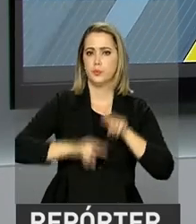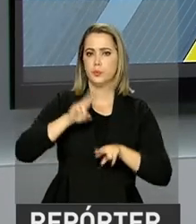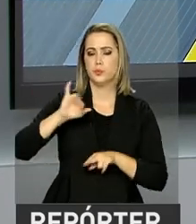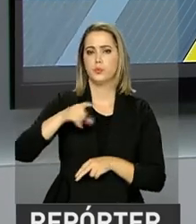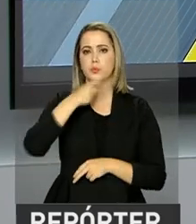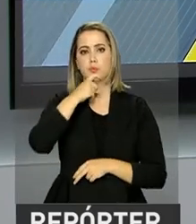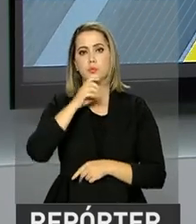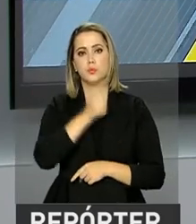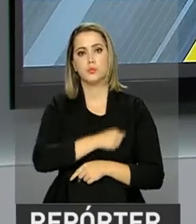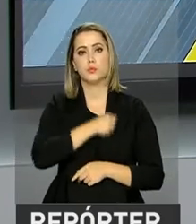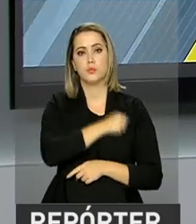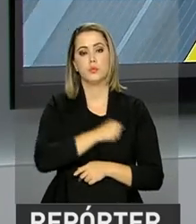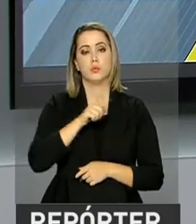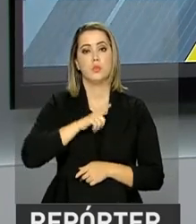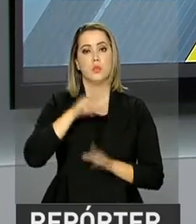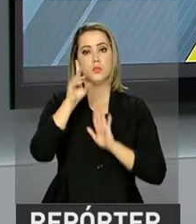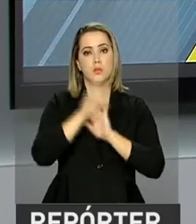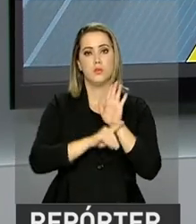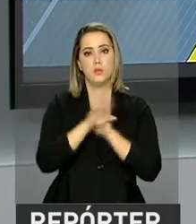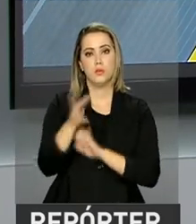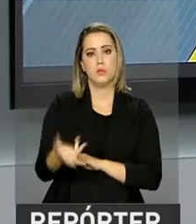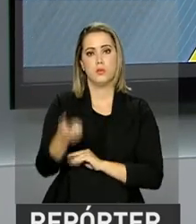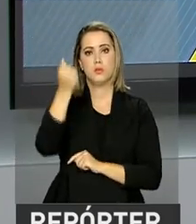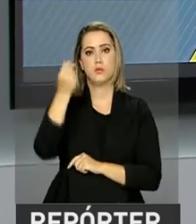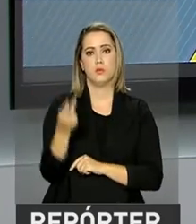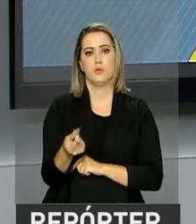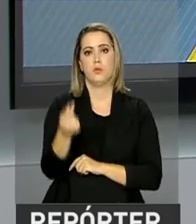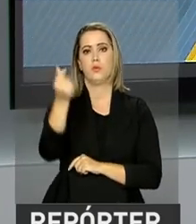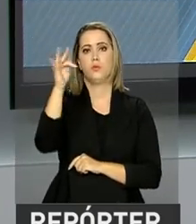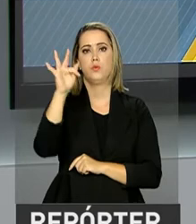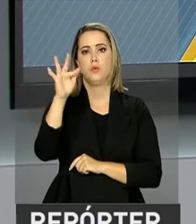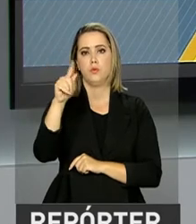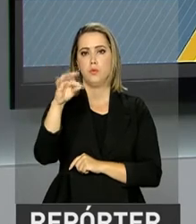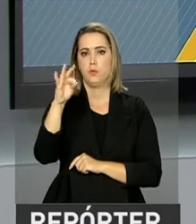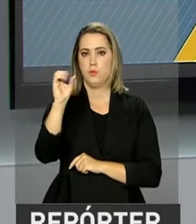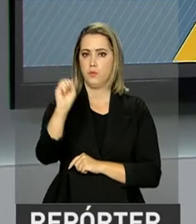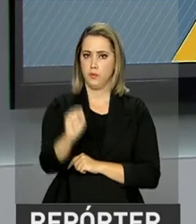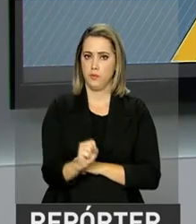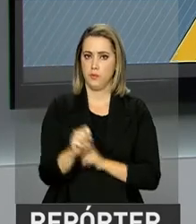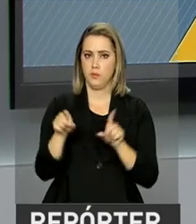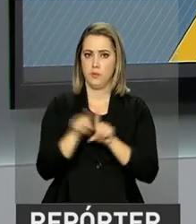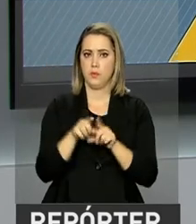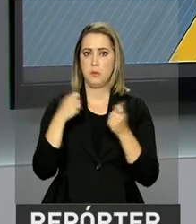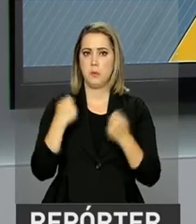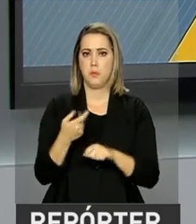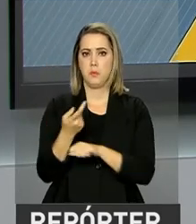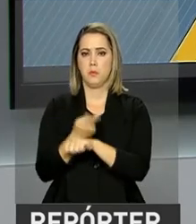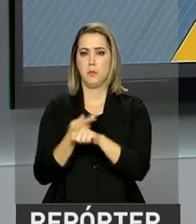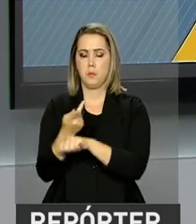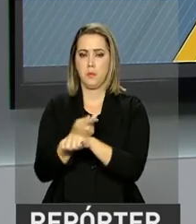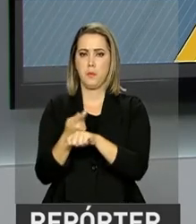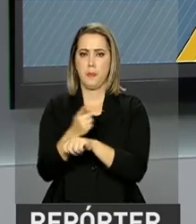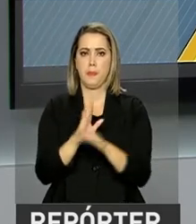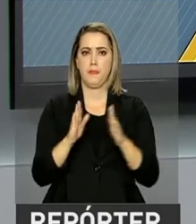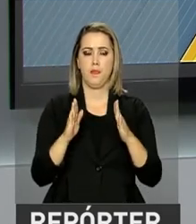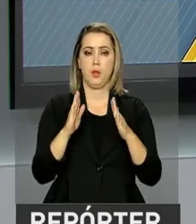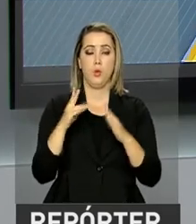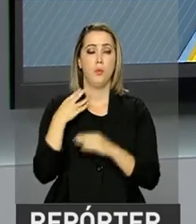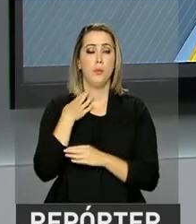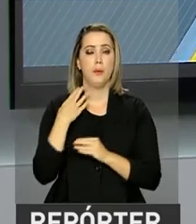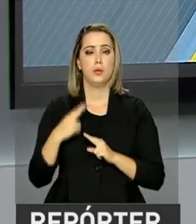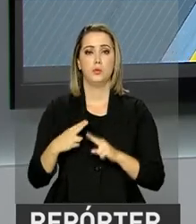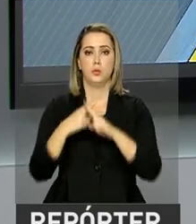junho, julho e agosto, que têm direito a sacar recursos das contas inativas do FGTS, já podem procurar